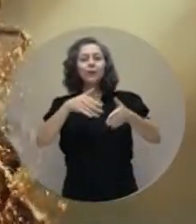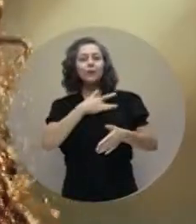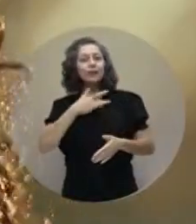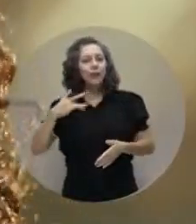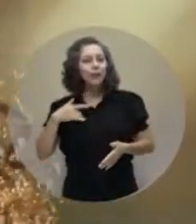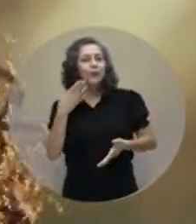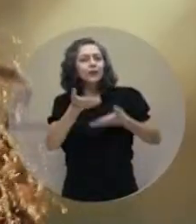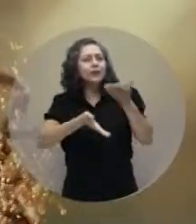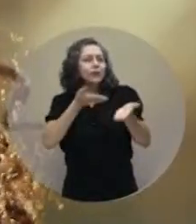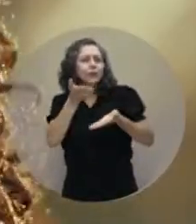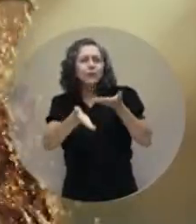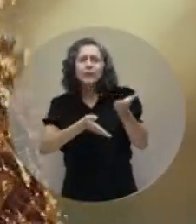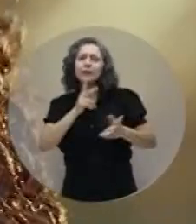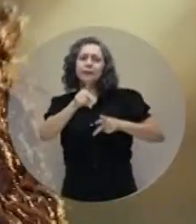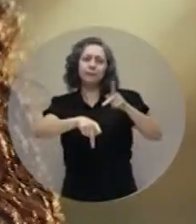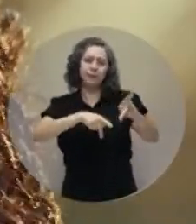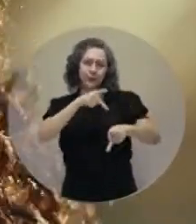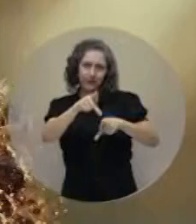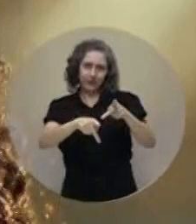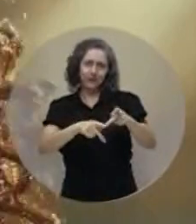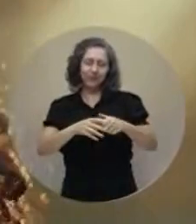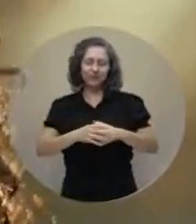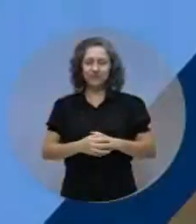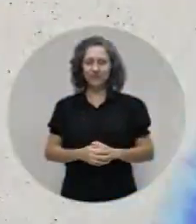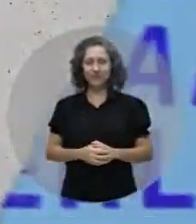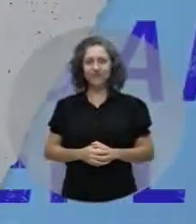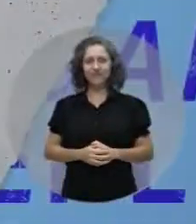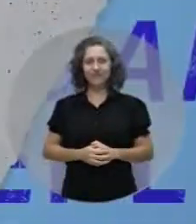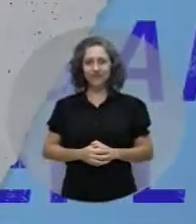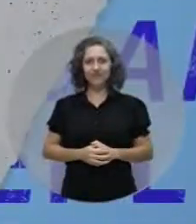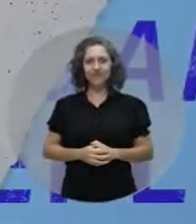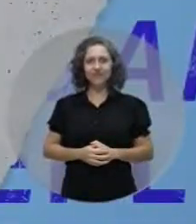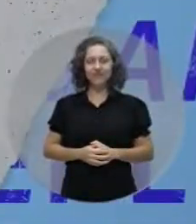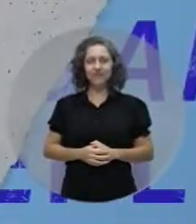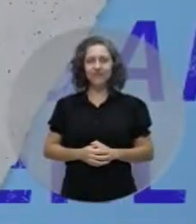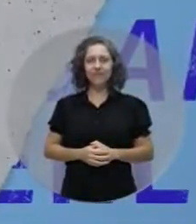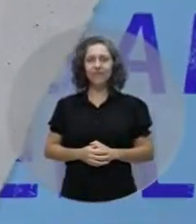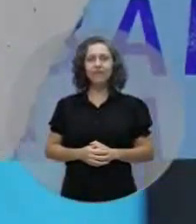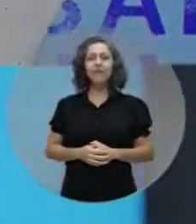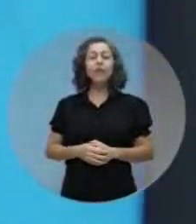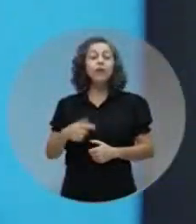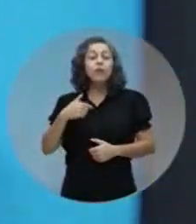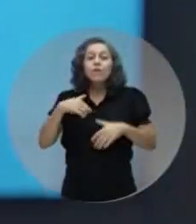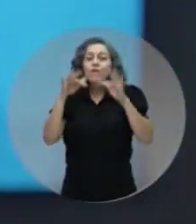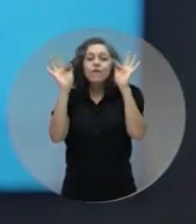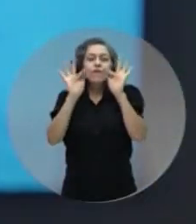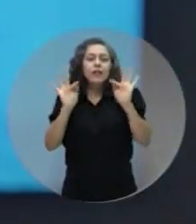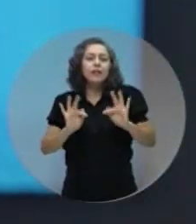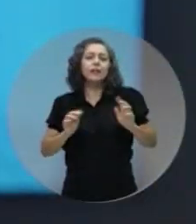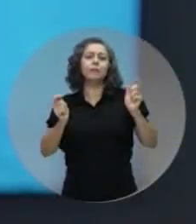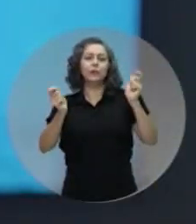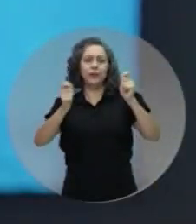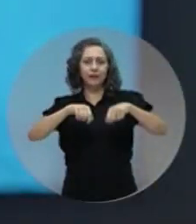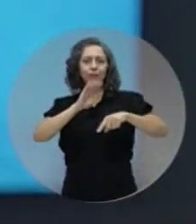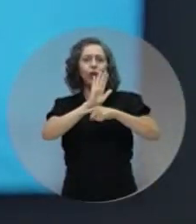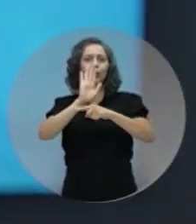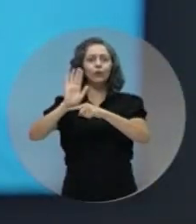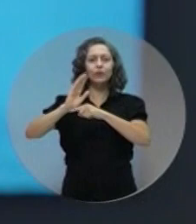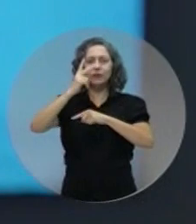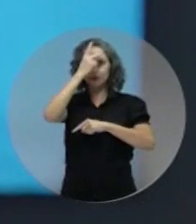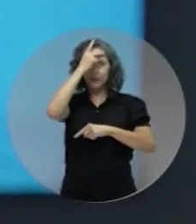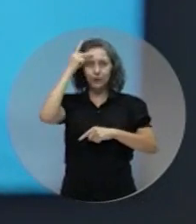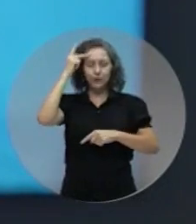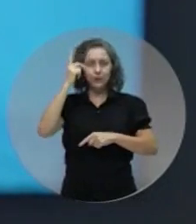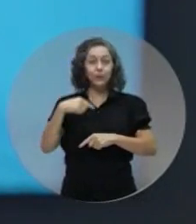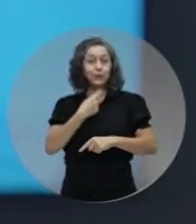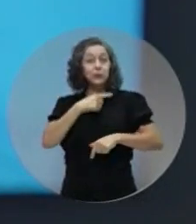trabalha pela saúde e olha com carinho para o seu povo. Diz aí, Vanderlei. Fico muito feliz em poder ajudar as